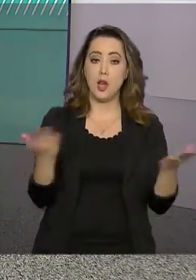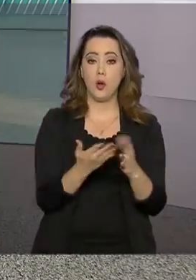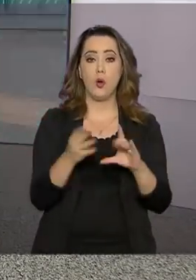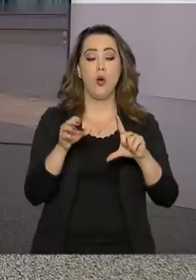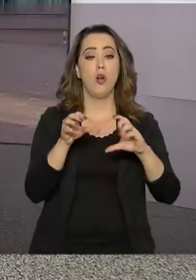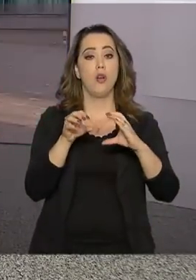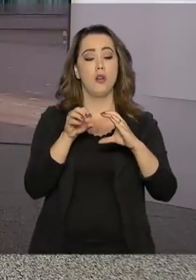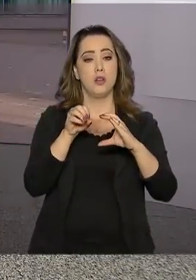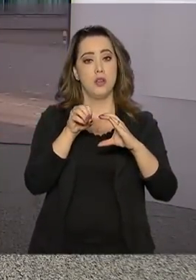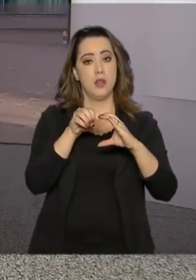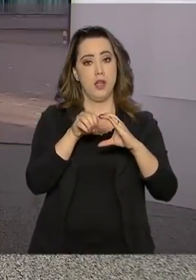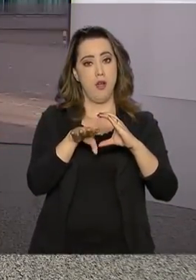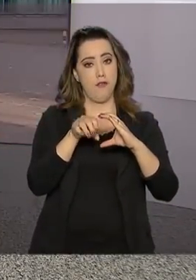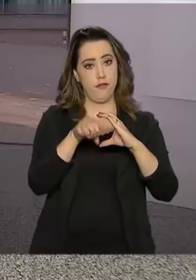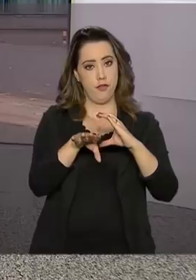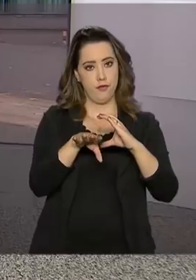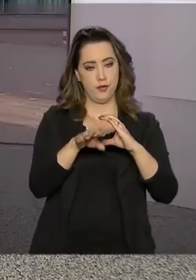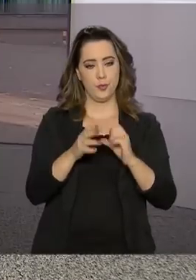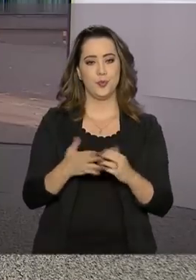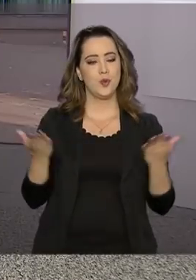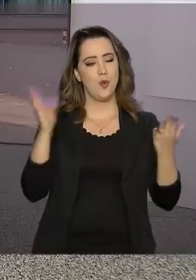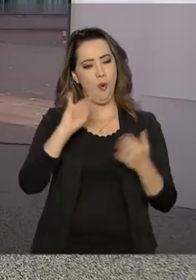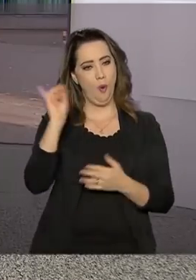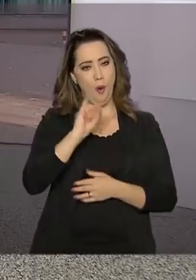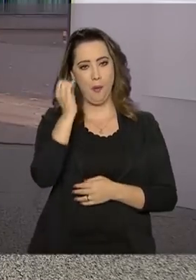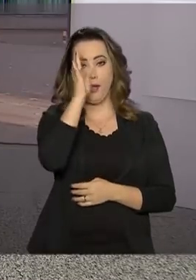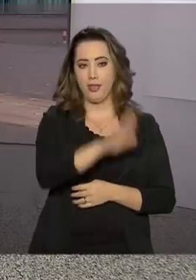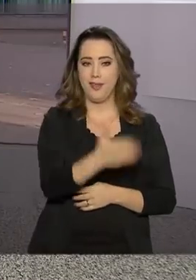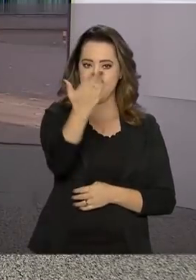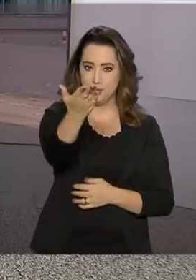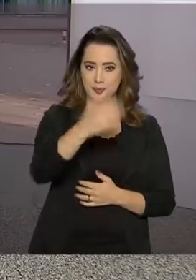informações ao vivo para a gente. Oi, Pablo. Boa tarde para você.